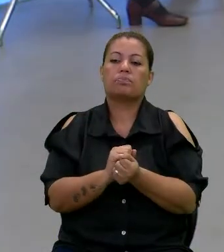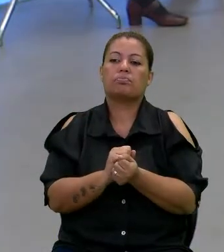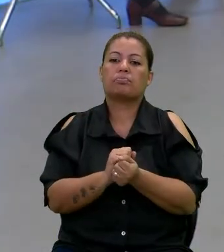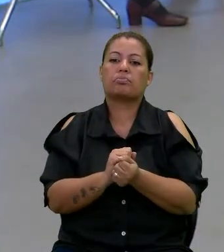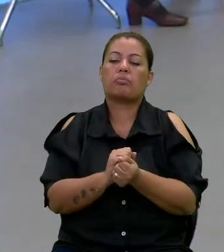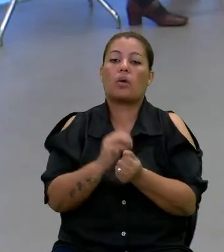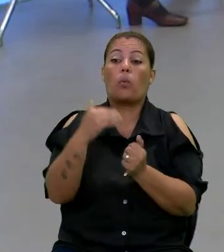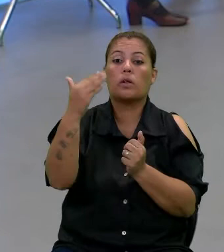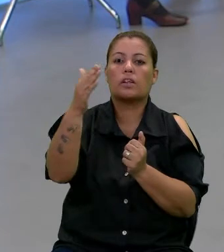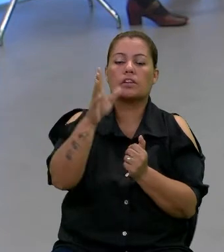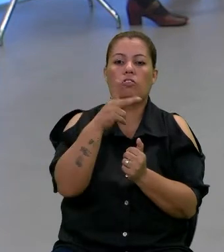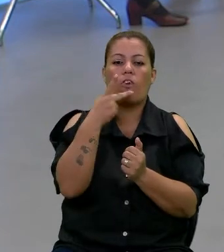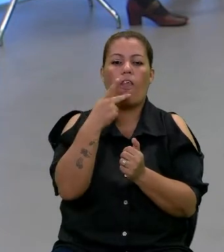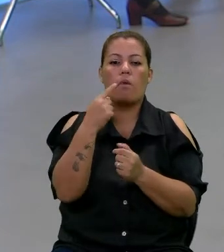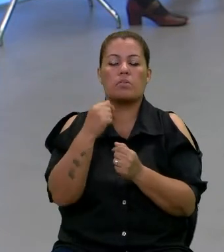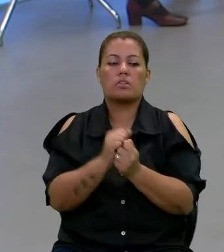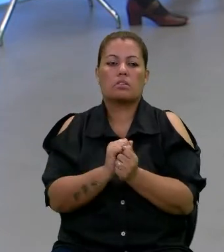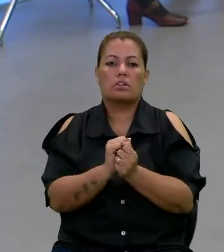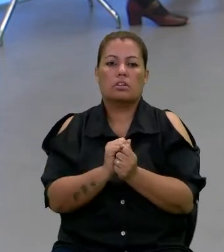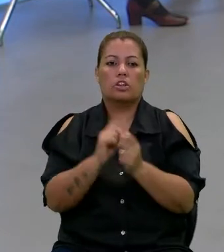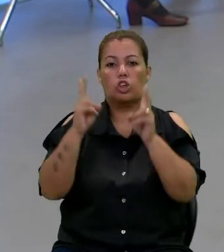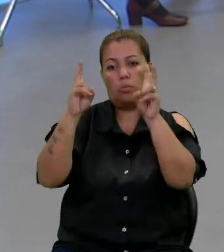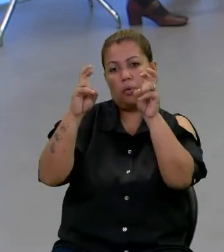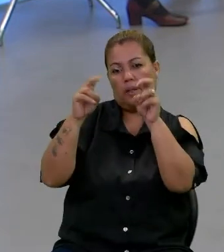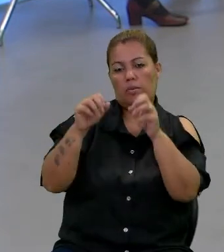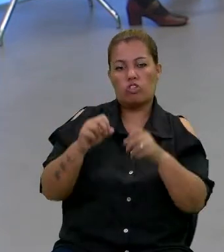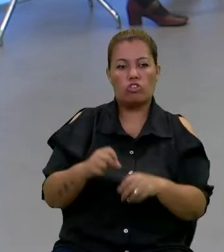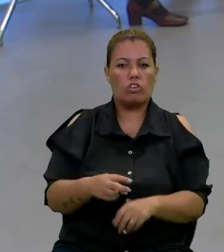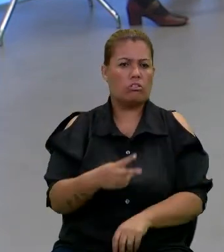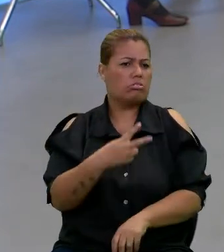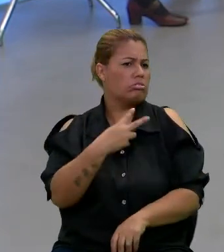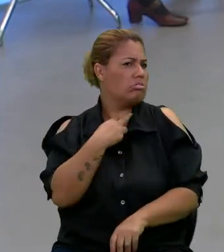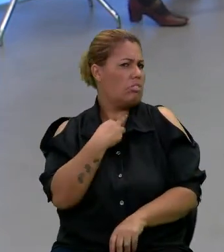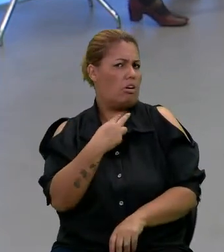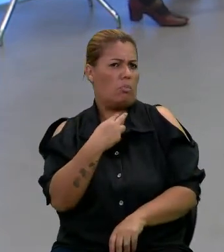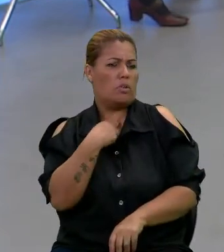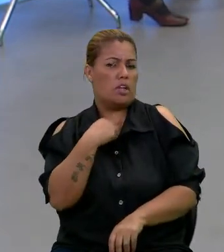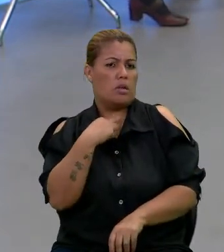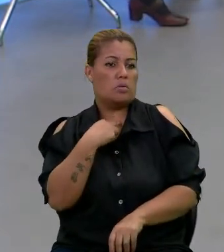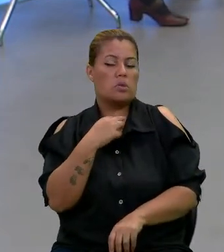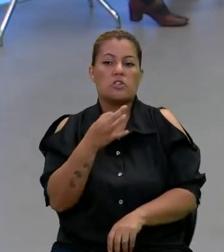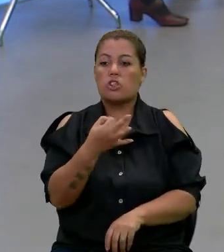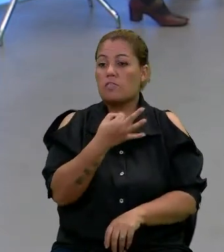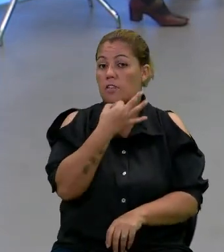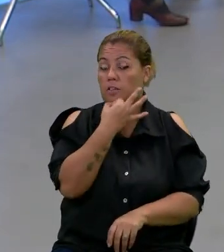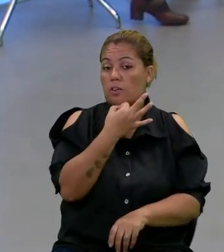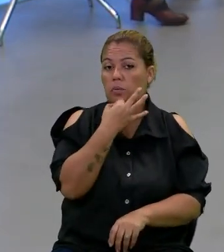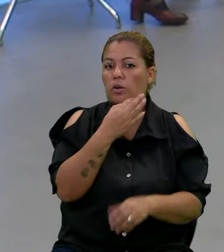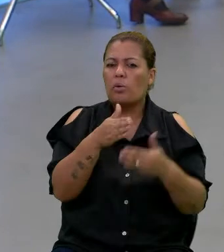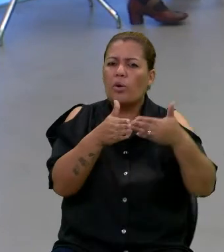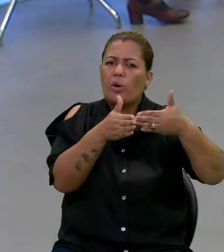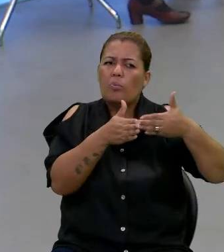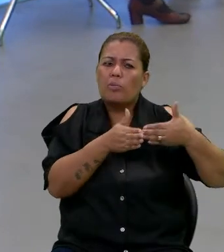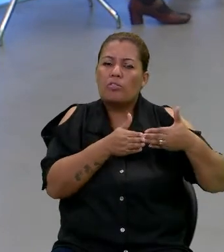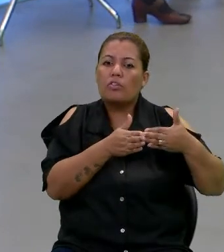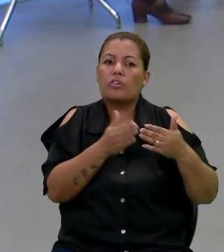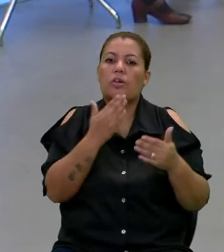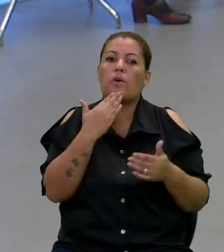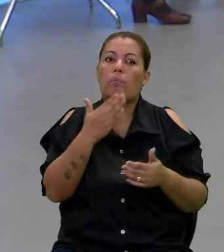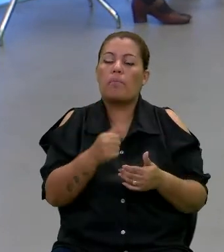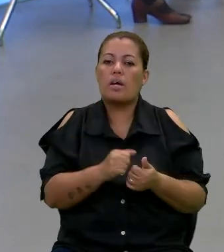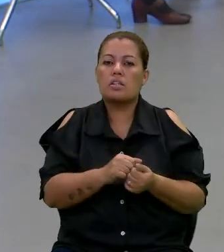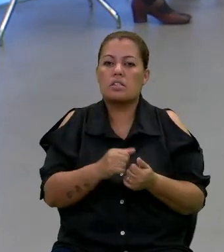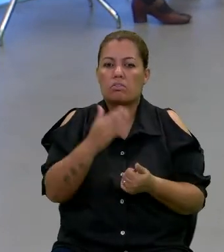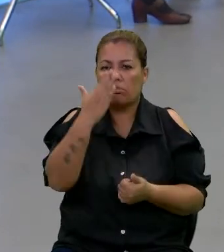Quando nós falamos sobre a questão, nós não podemos, e principalmente quem vai estar dando sugestão, por favor, eu peço que entendam